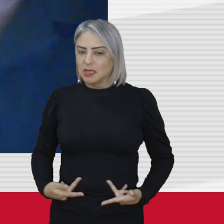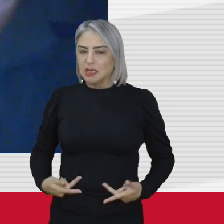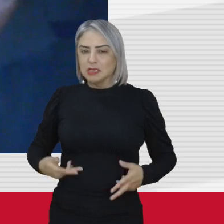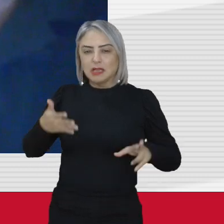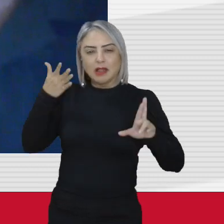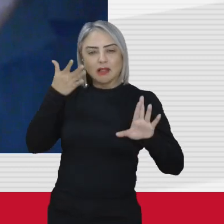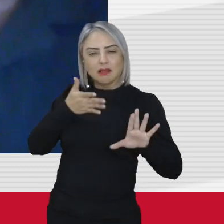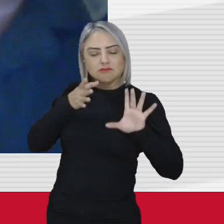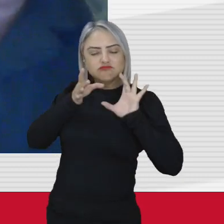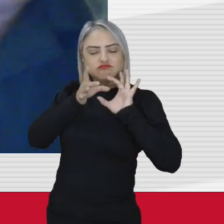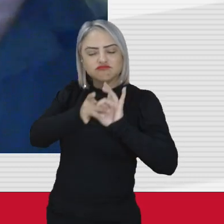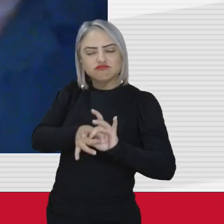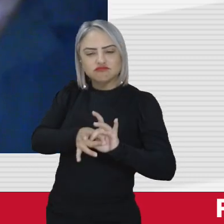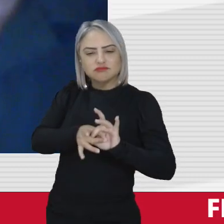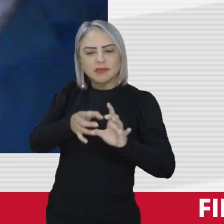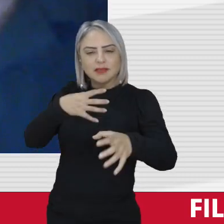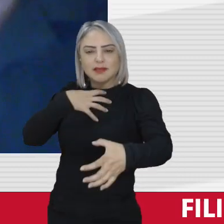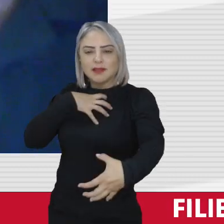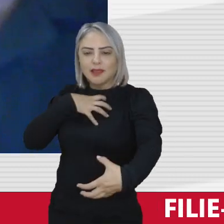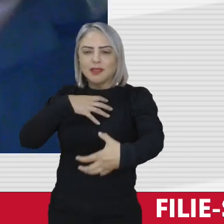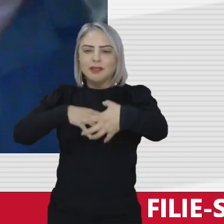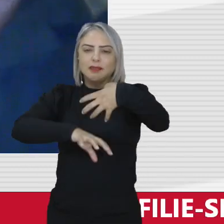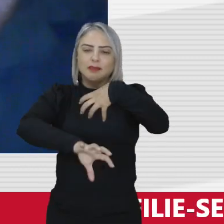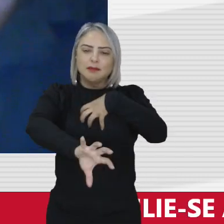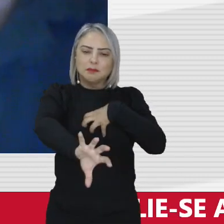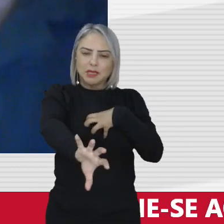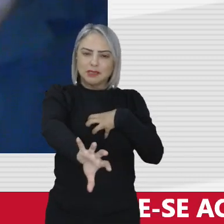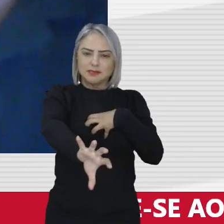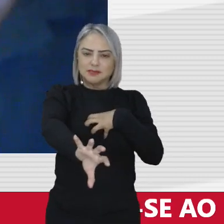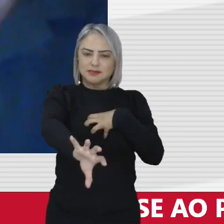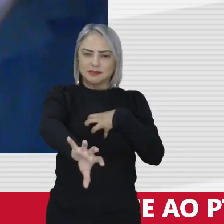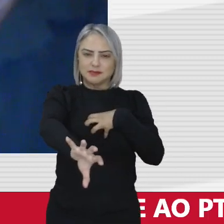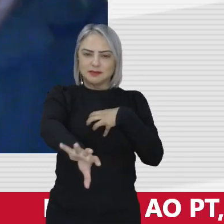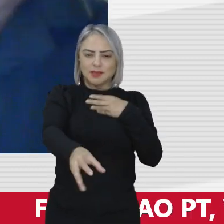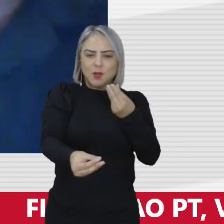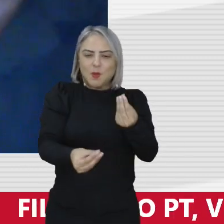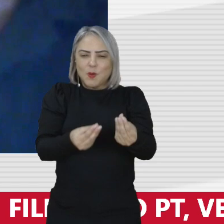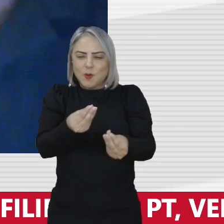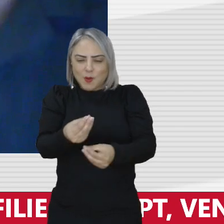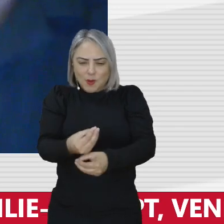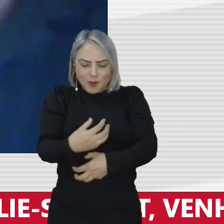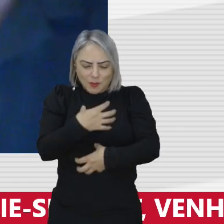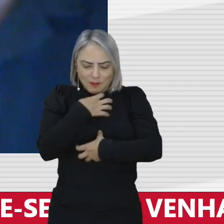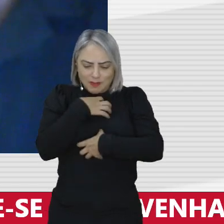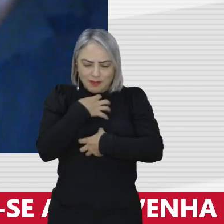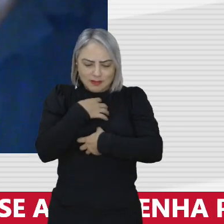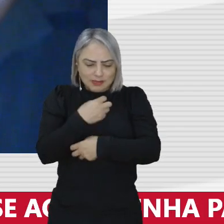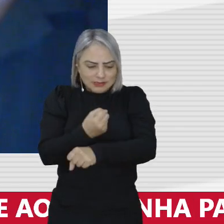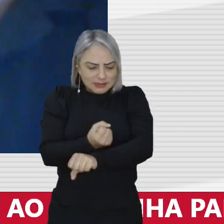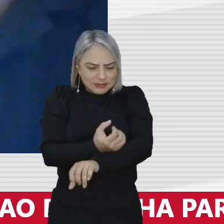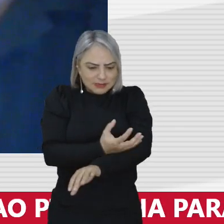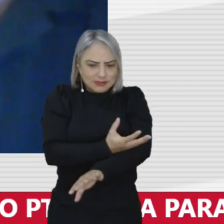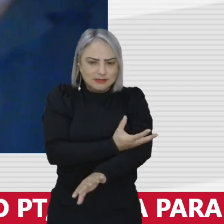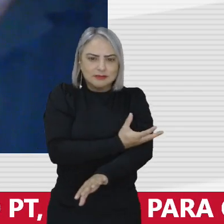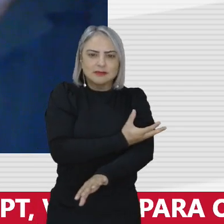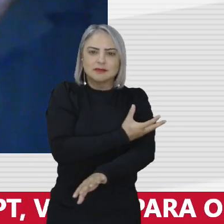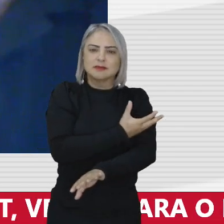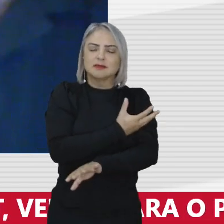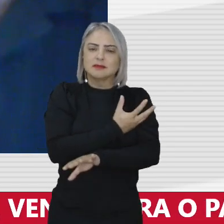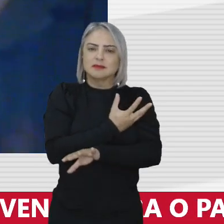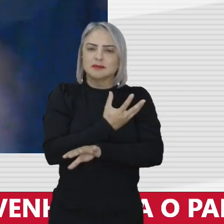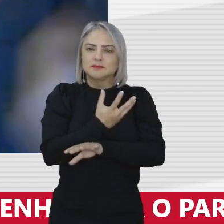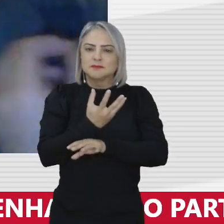ligado a empatia a condição de se emocionar a condição de